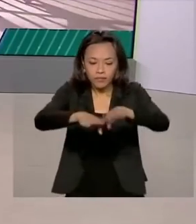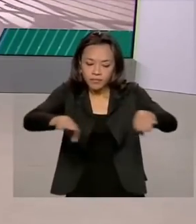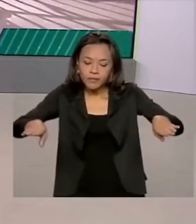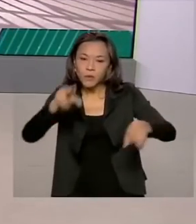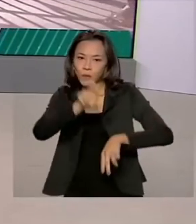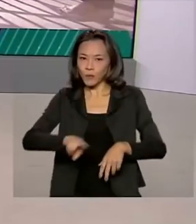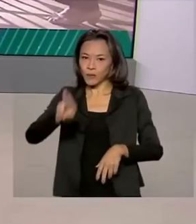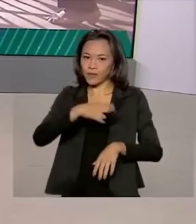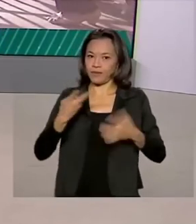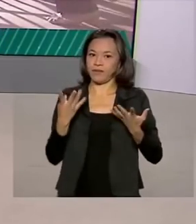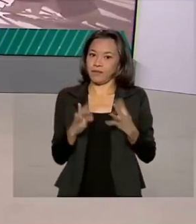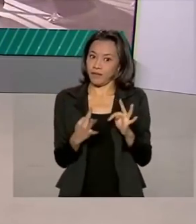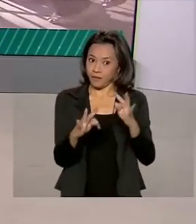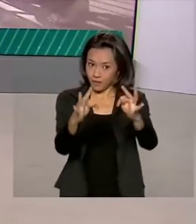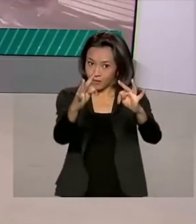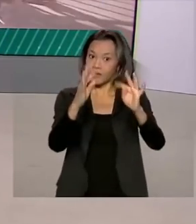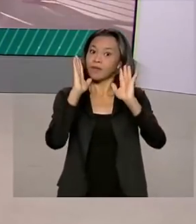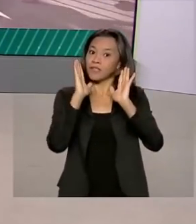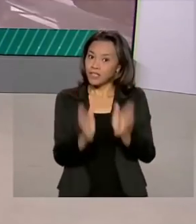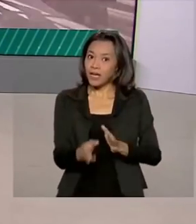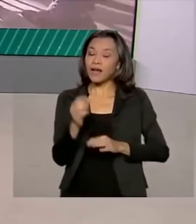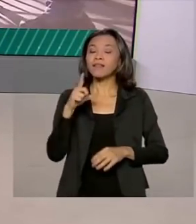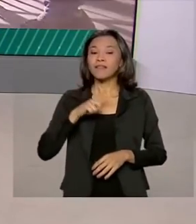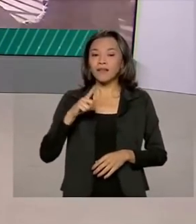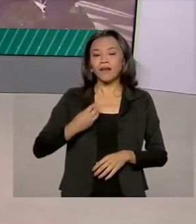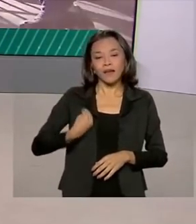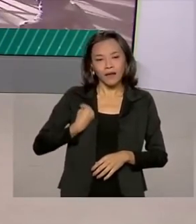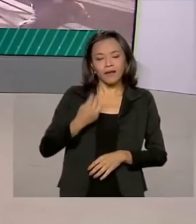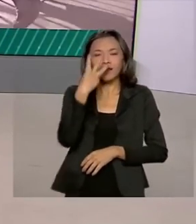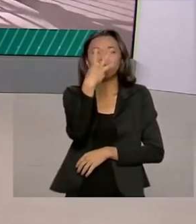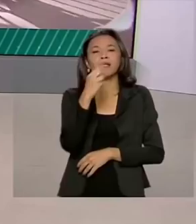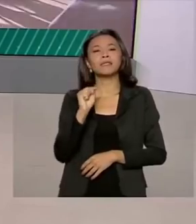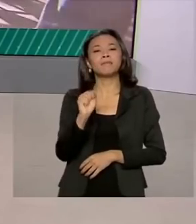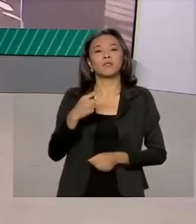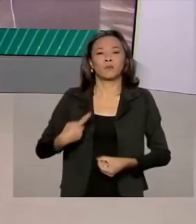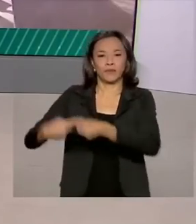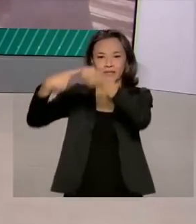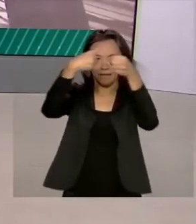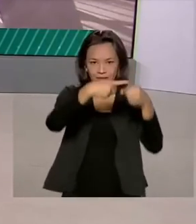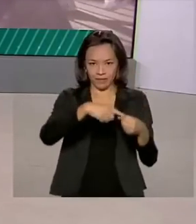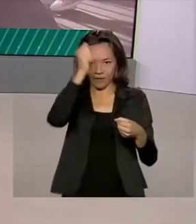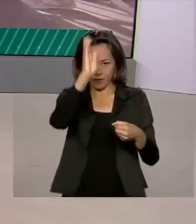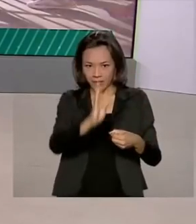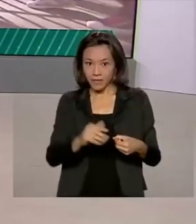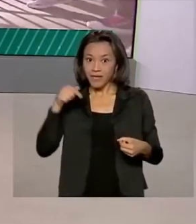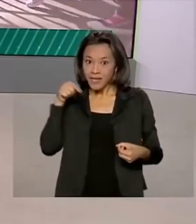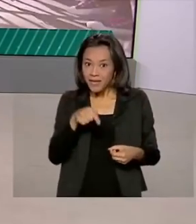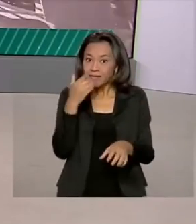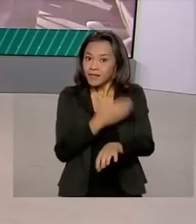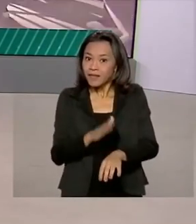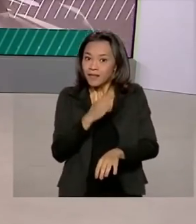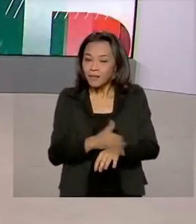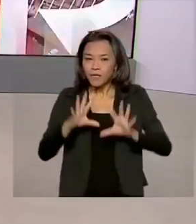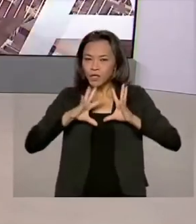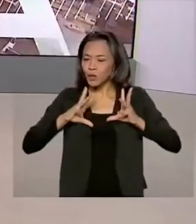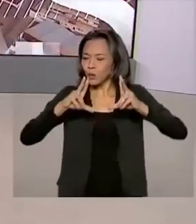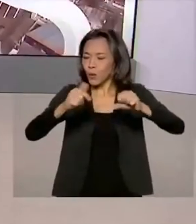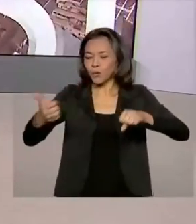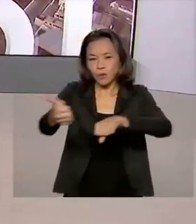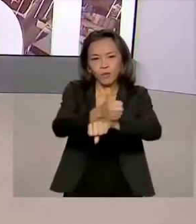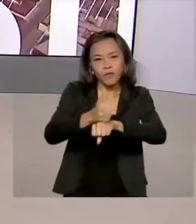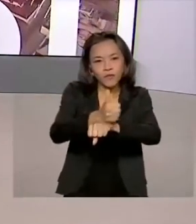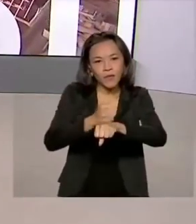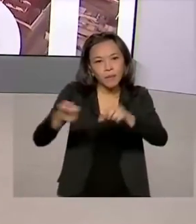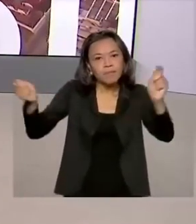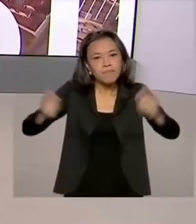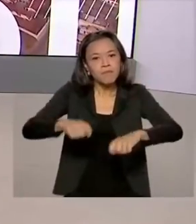O programa existe em quase 3 mil municípios brasileiros e esse tipo de treinamento faz com que todos os técnicos tenham a